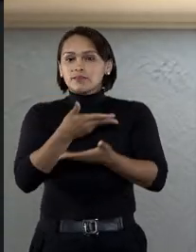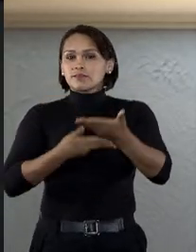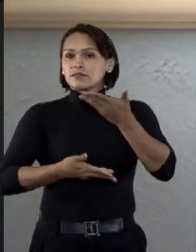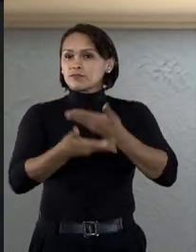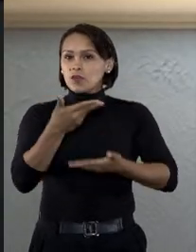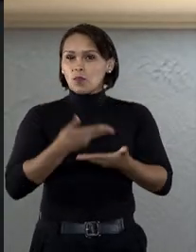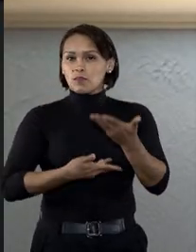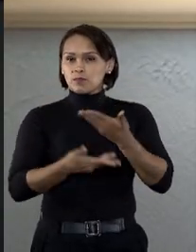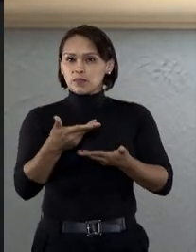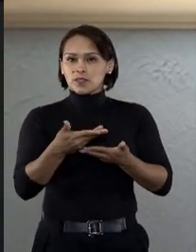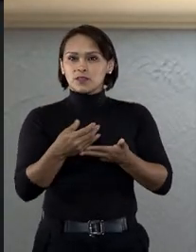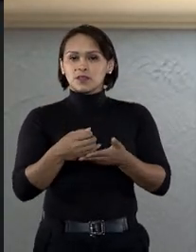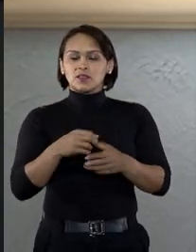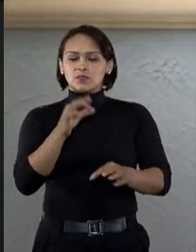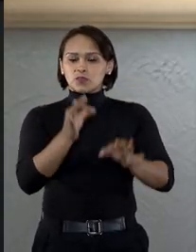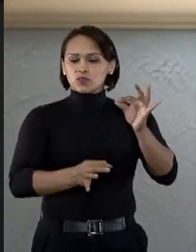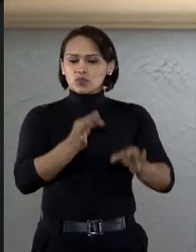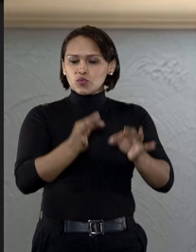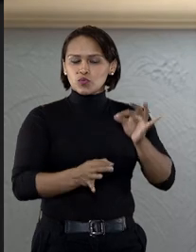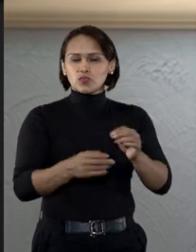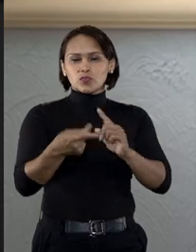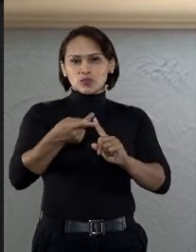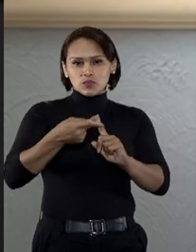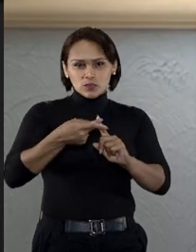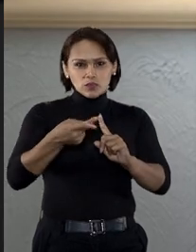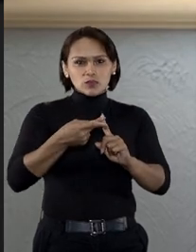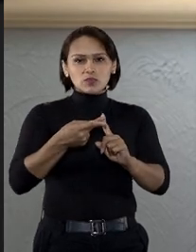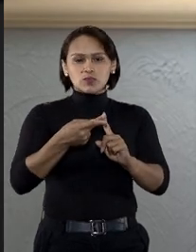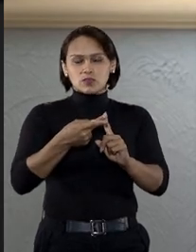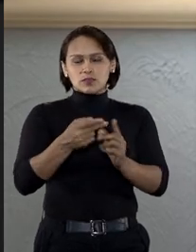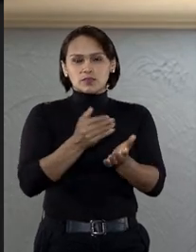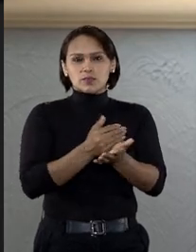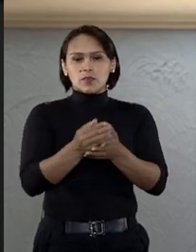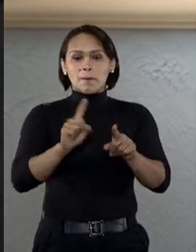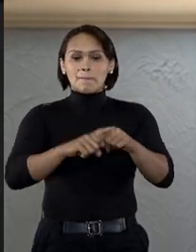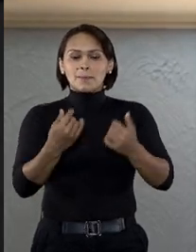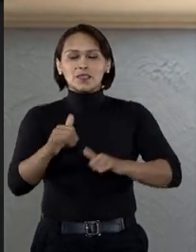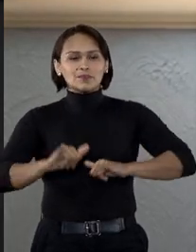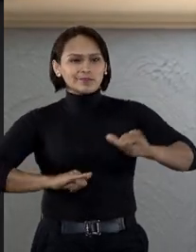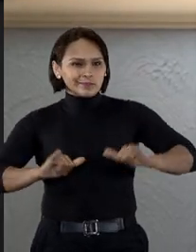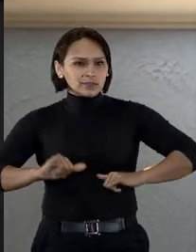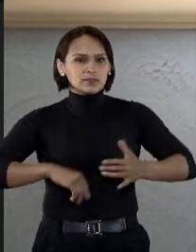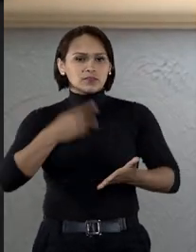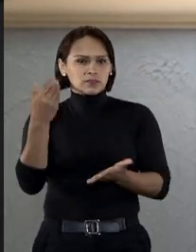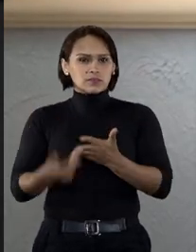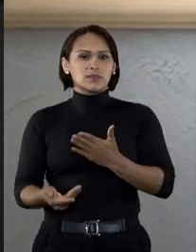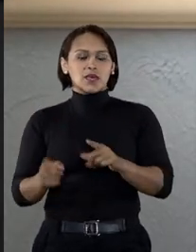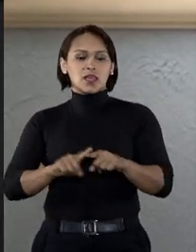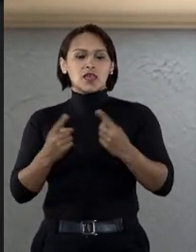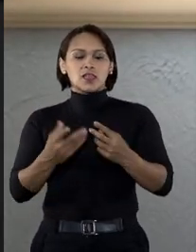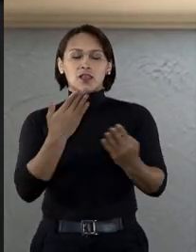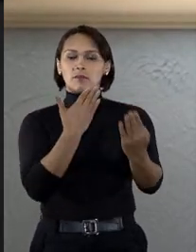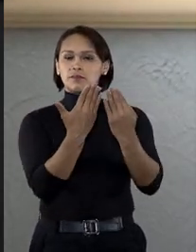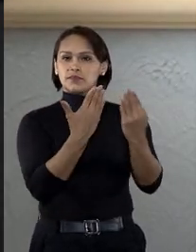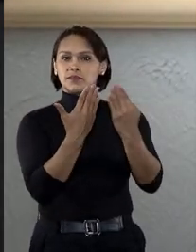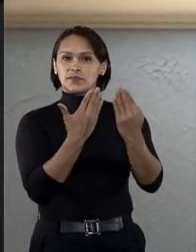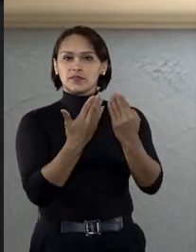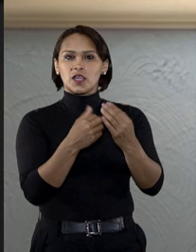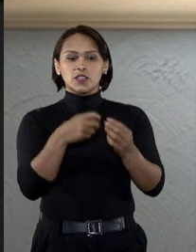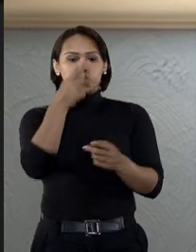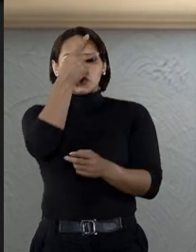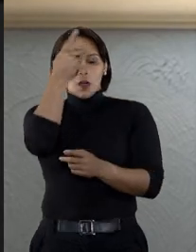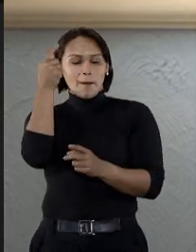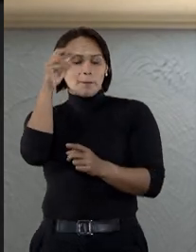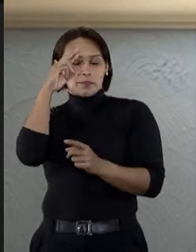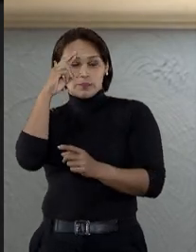participa da relação jurídica de consumo inicial, mas ele sofre um dano. Então nós estamos diante